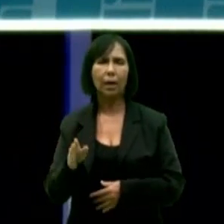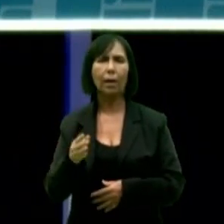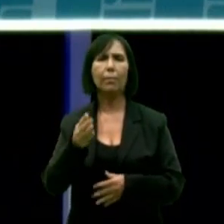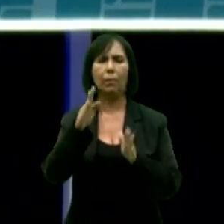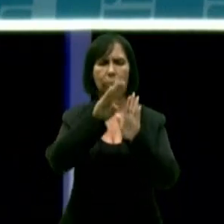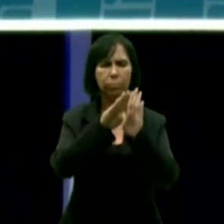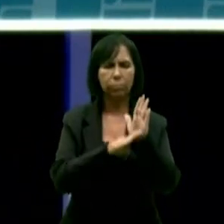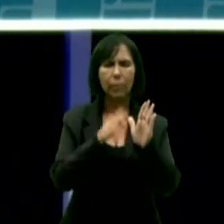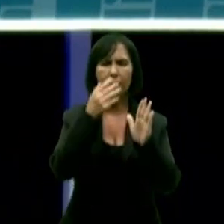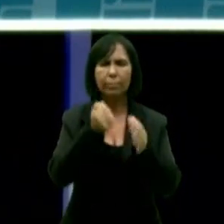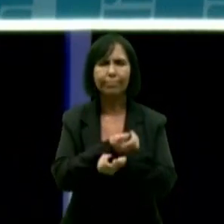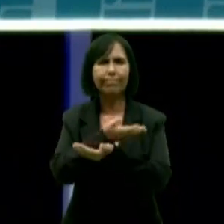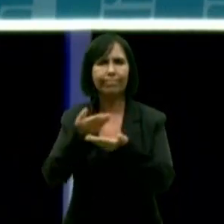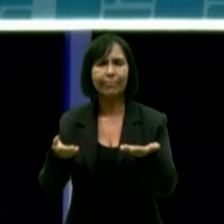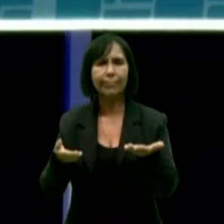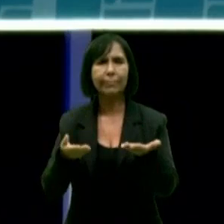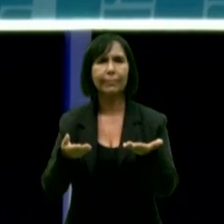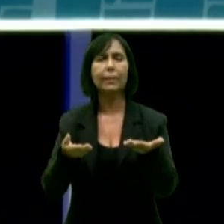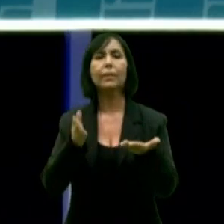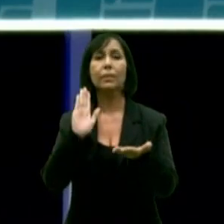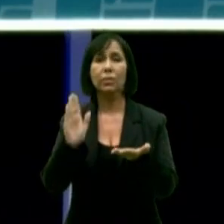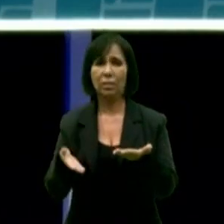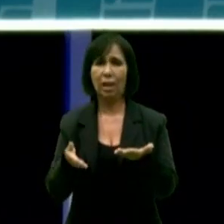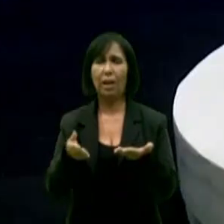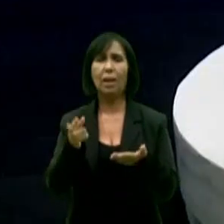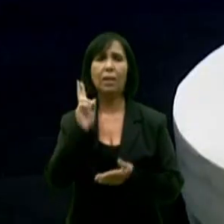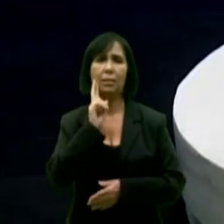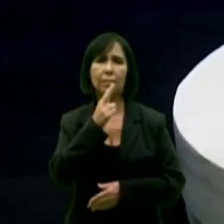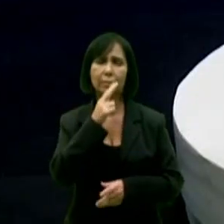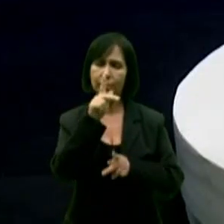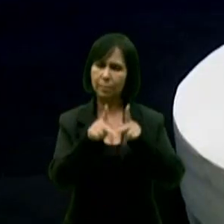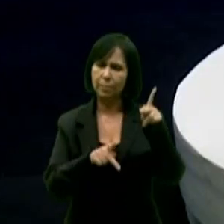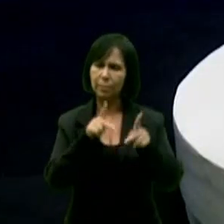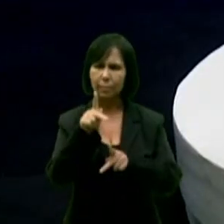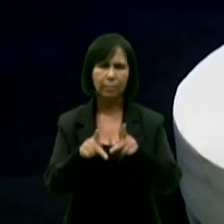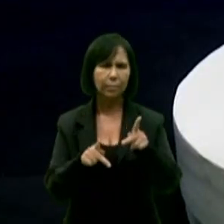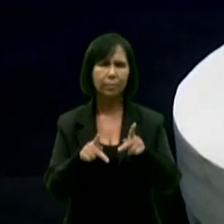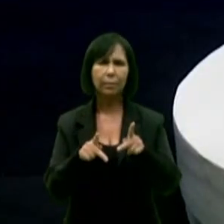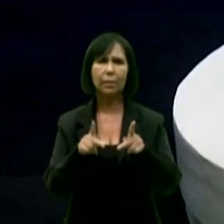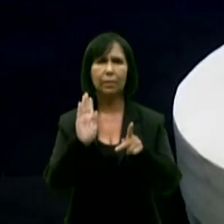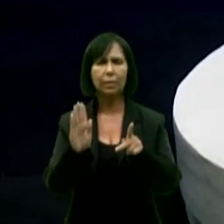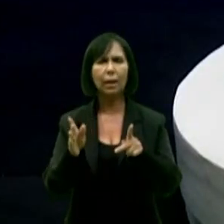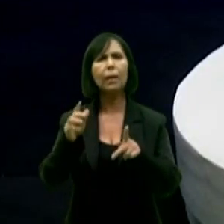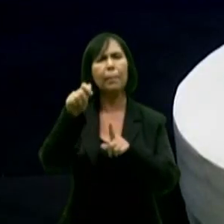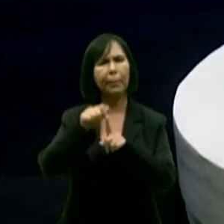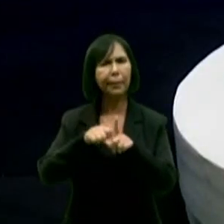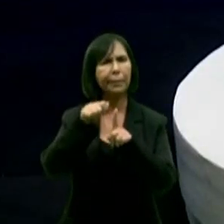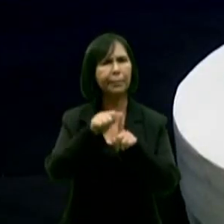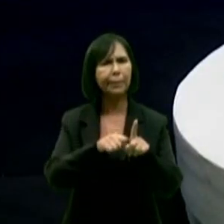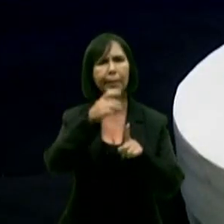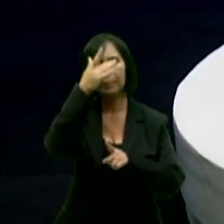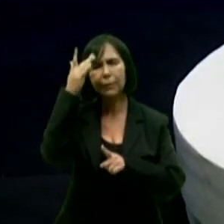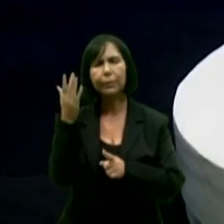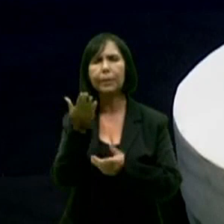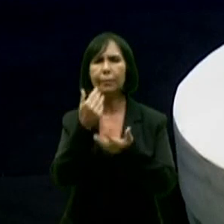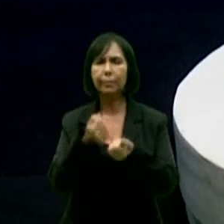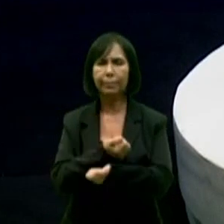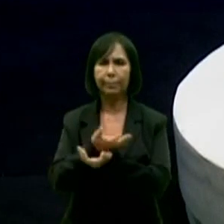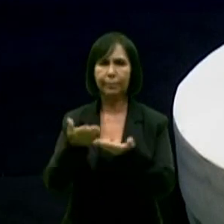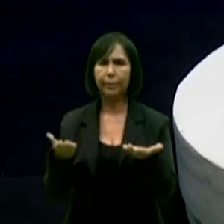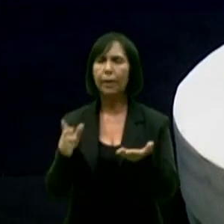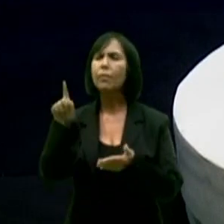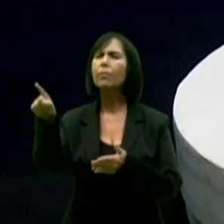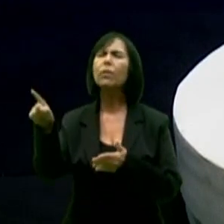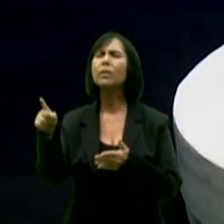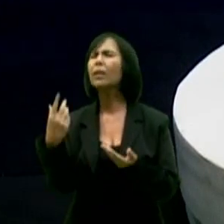Fizemos com que verdadeiramente 1 milhão e 300 mil pessoas recebessem alimento todos os meses. Quais foram as emendas e projetos que você encaminhou